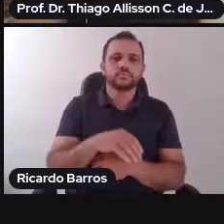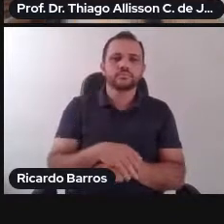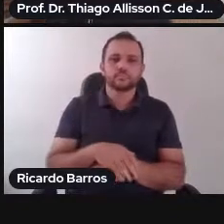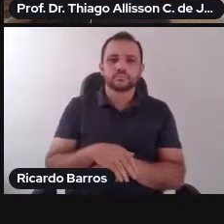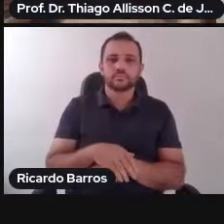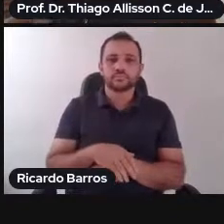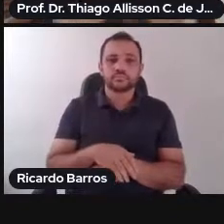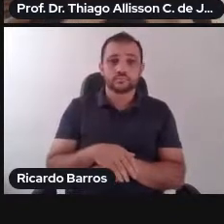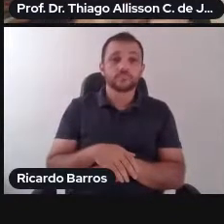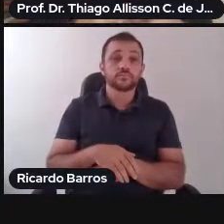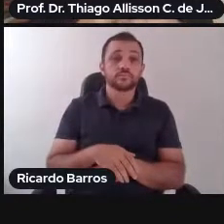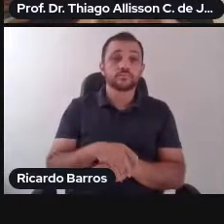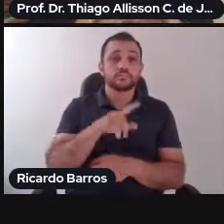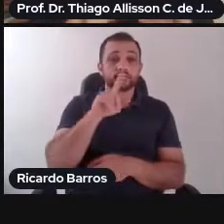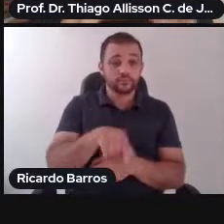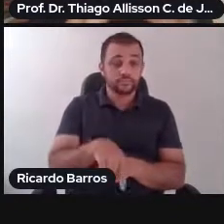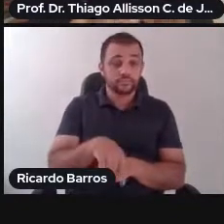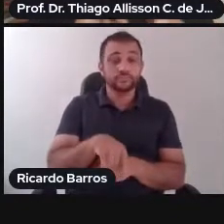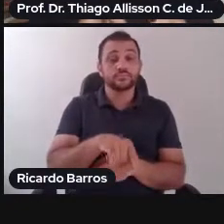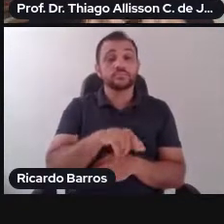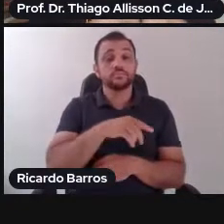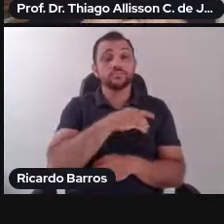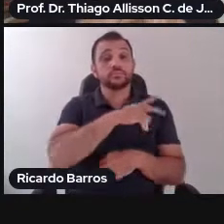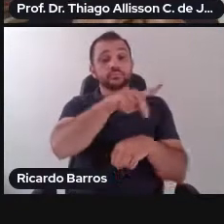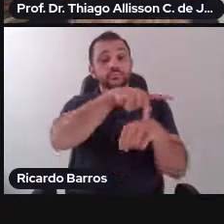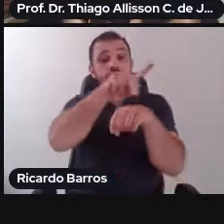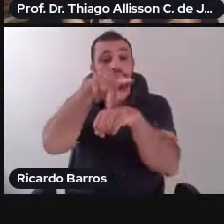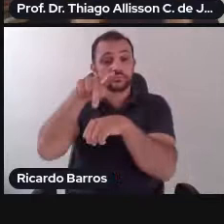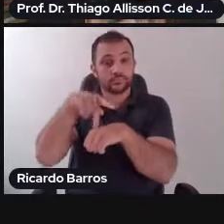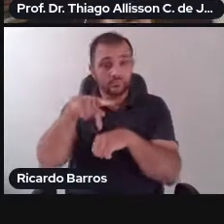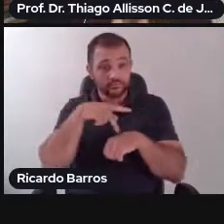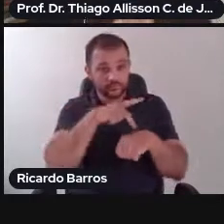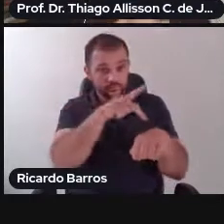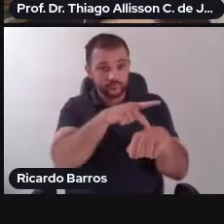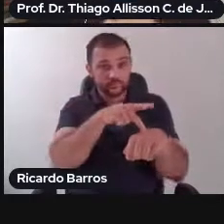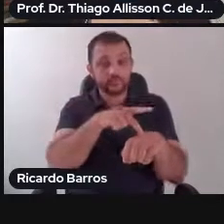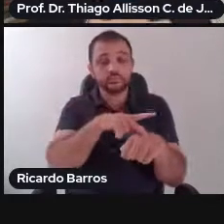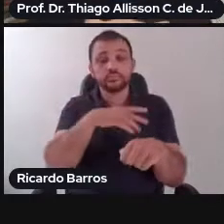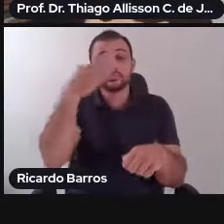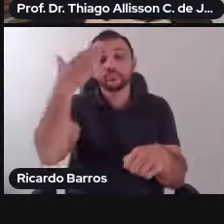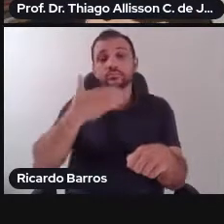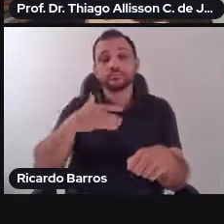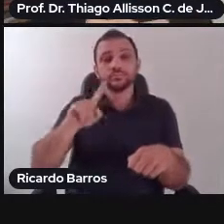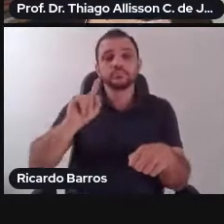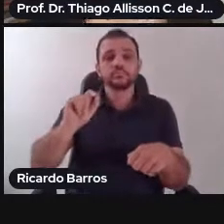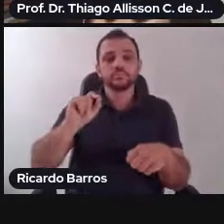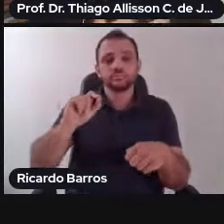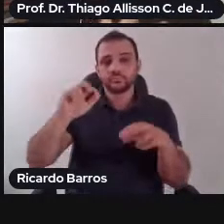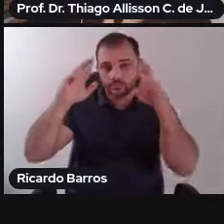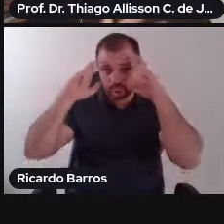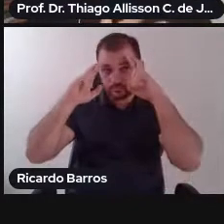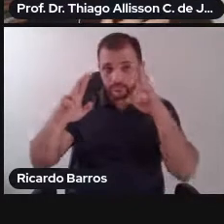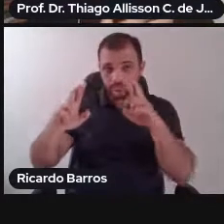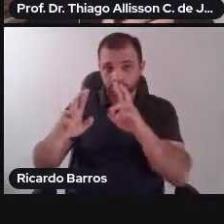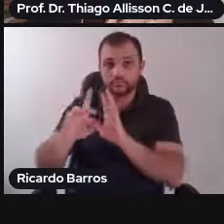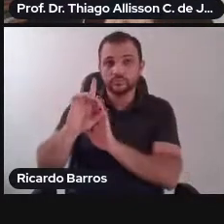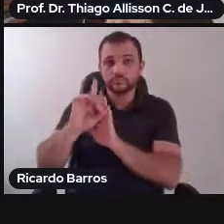internacionais estatais, eles se comprometem a respeitar direitos e